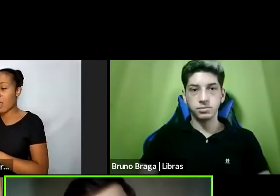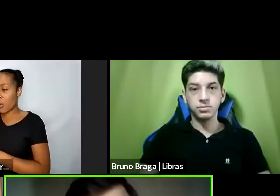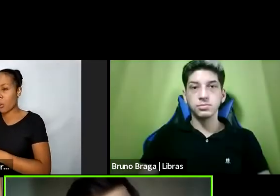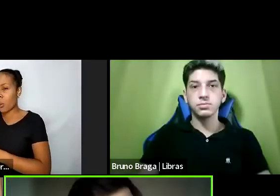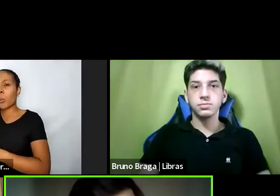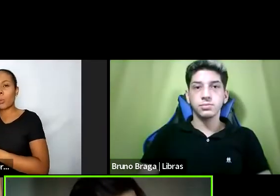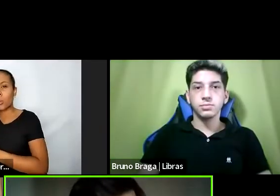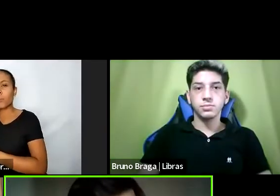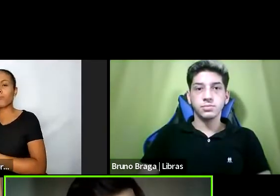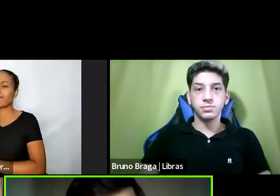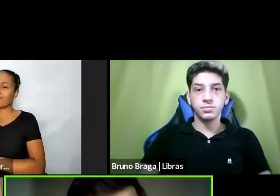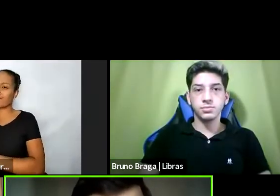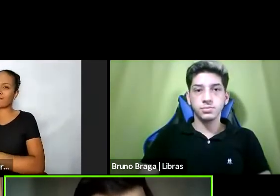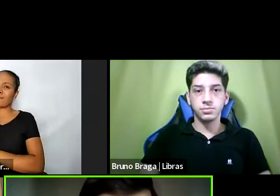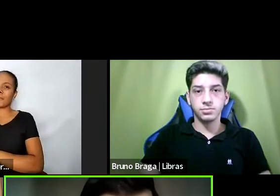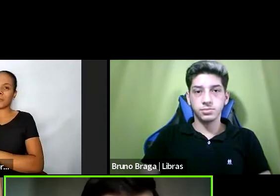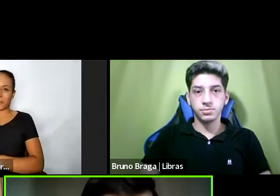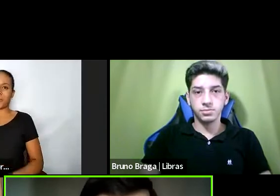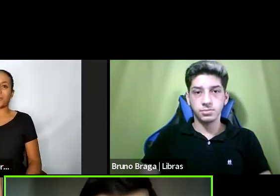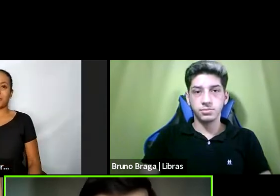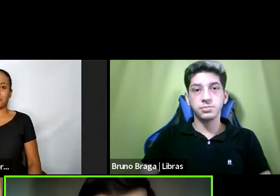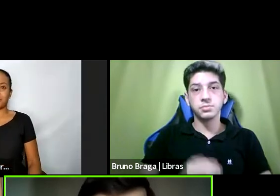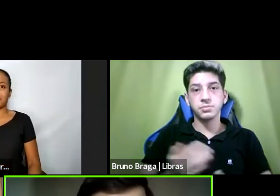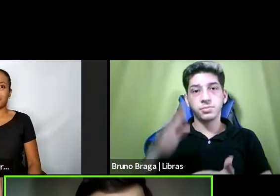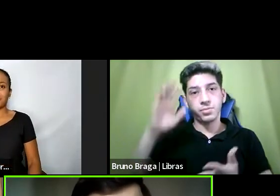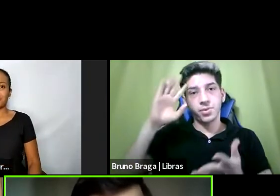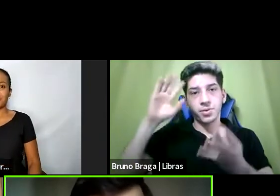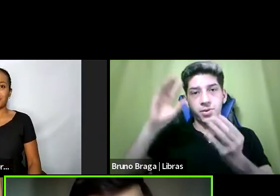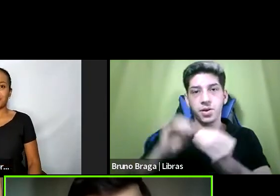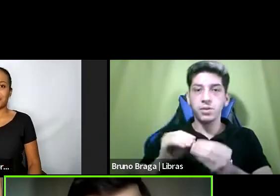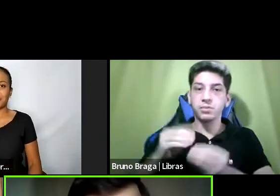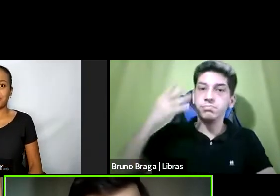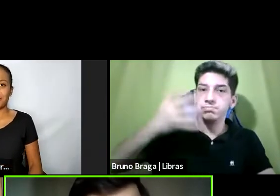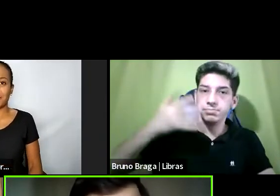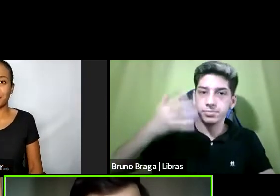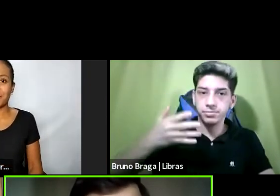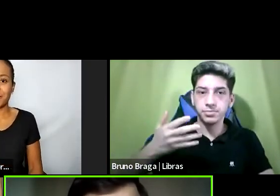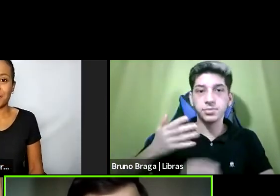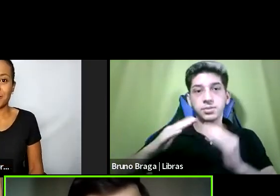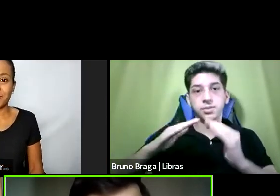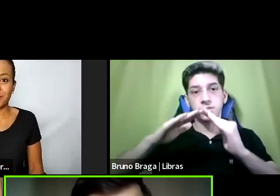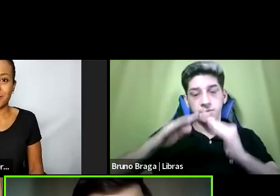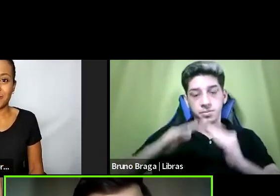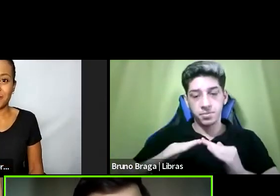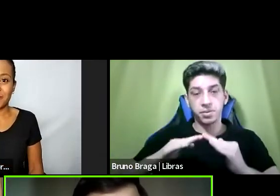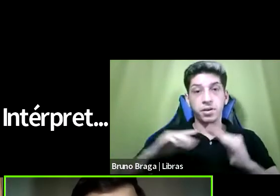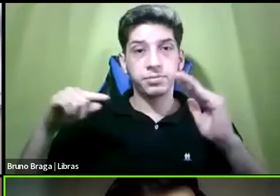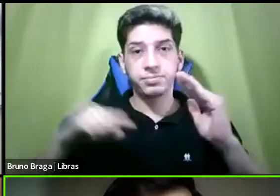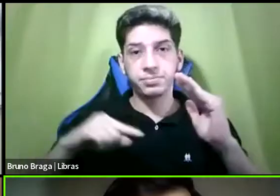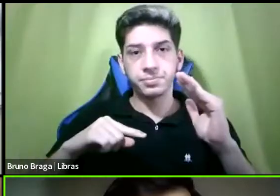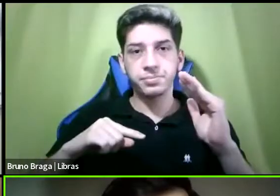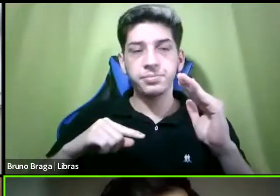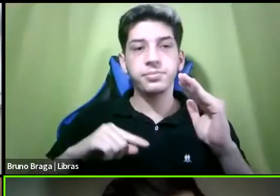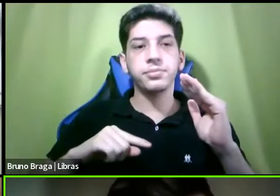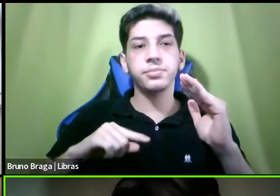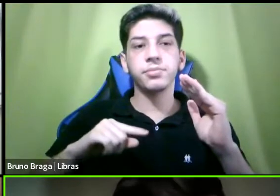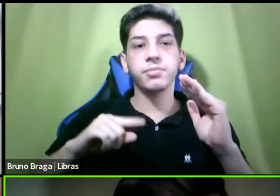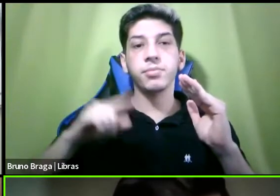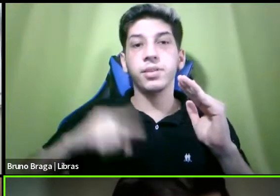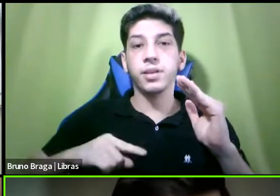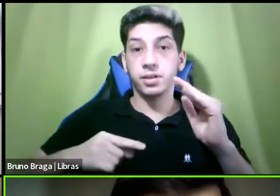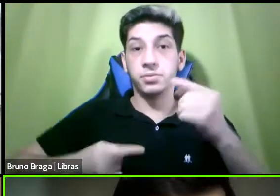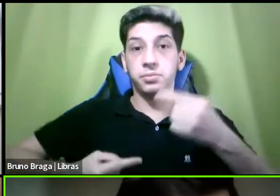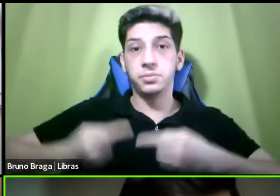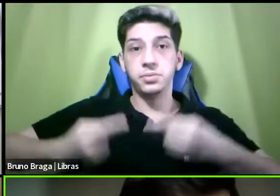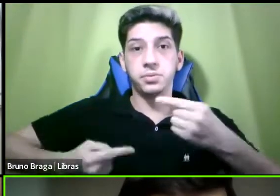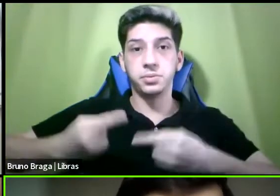então encerrando aqui a minha fala Lívia a moradia ela é uma política